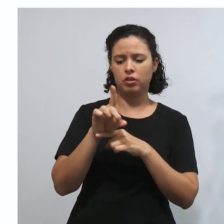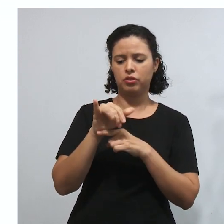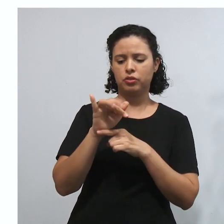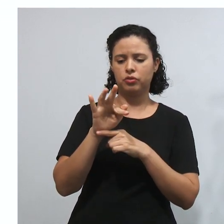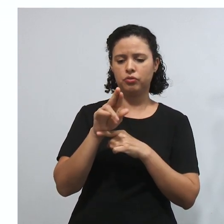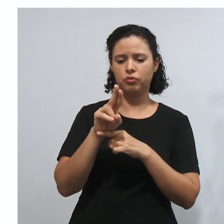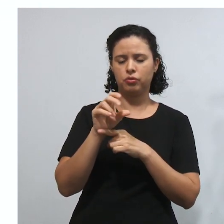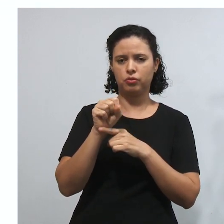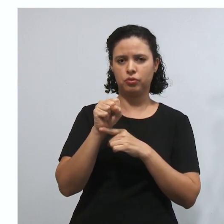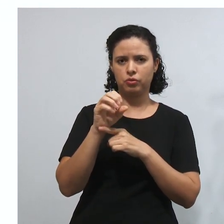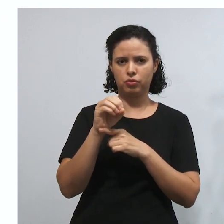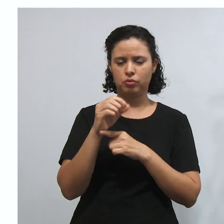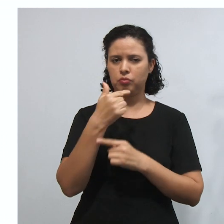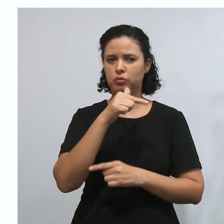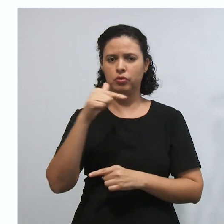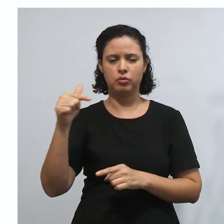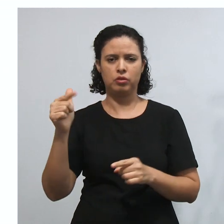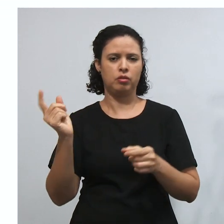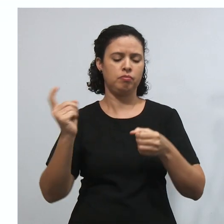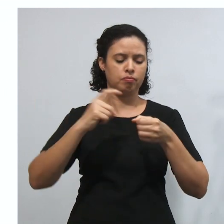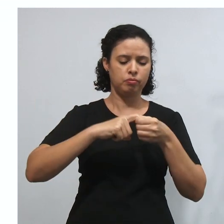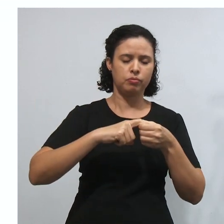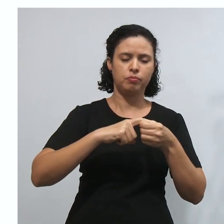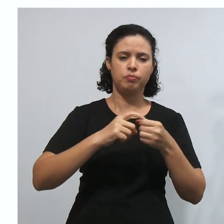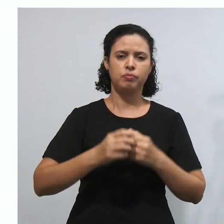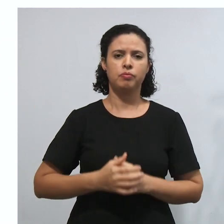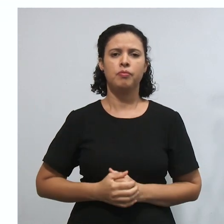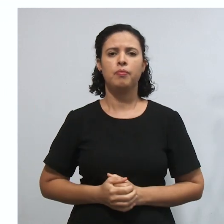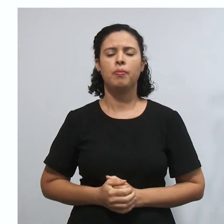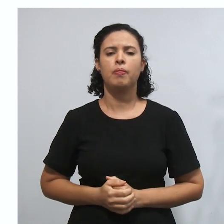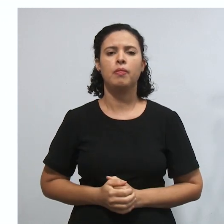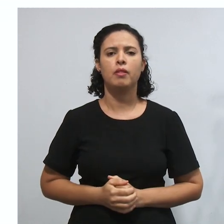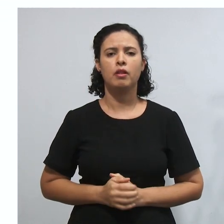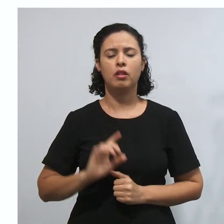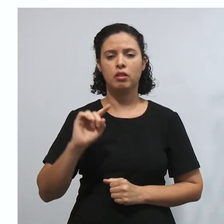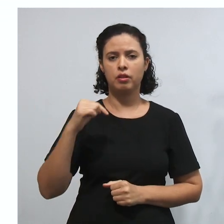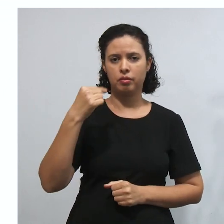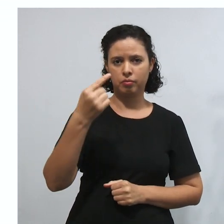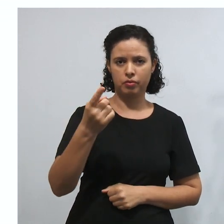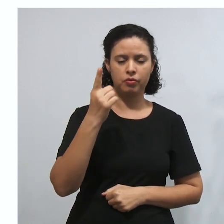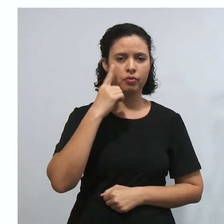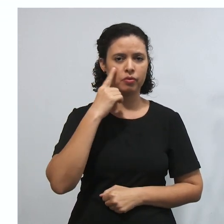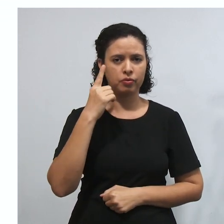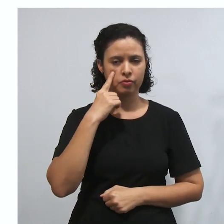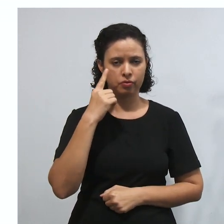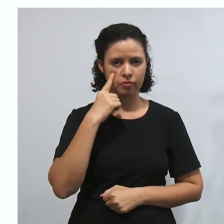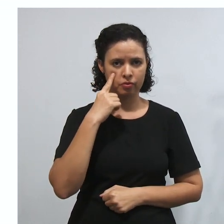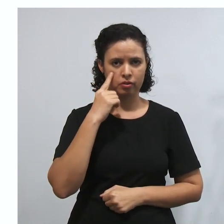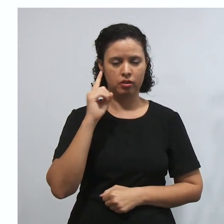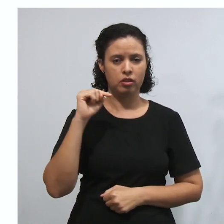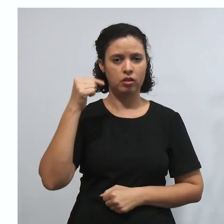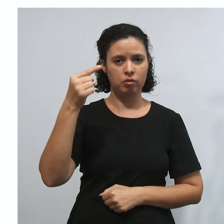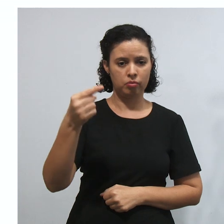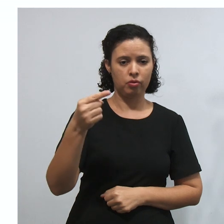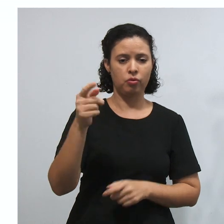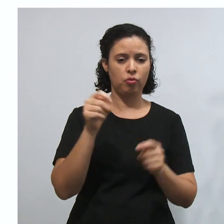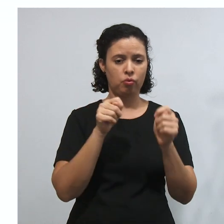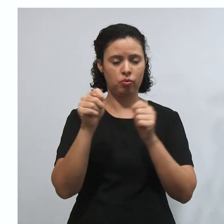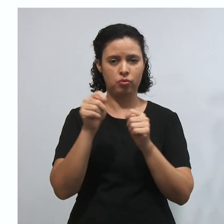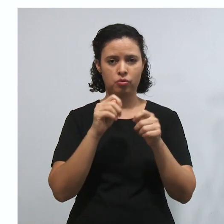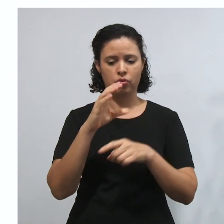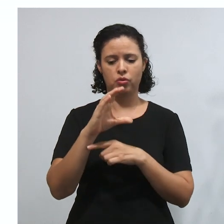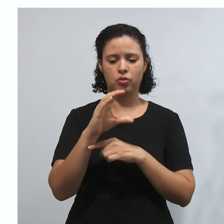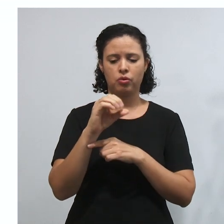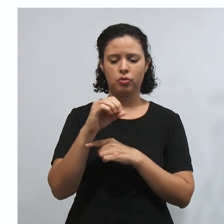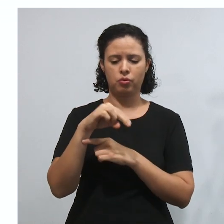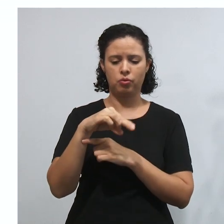vinculantes, tá certo? Não são vinculantes. Já vocês vão ver que lá no controle concentrado é justamente o